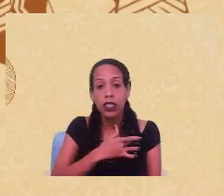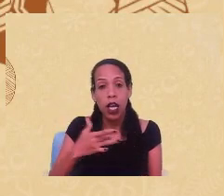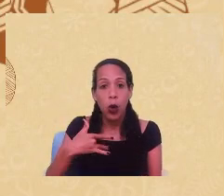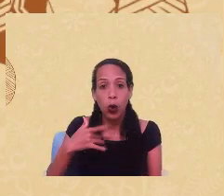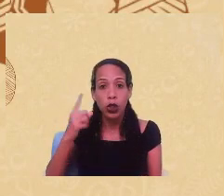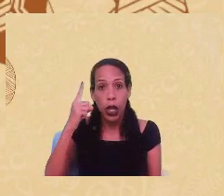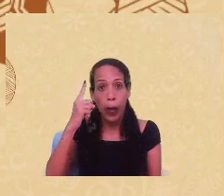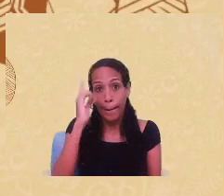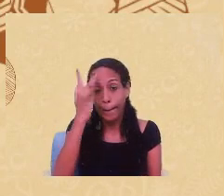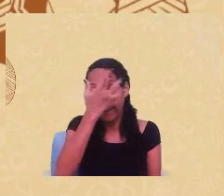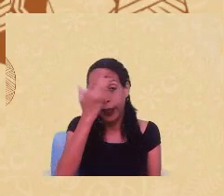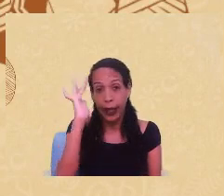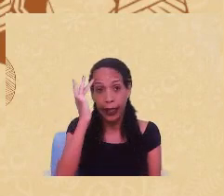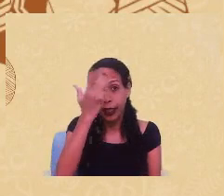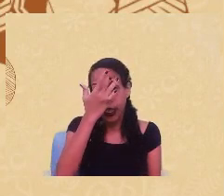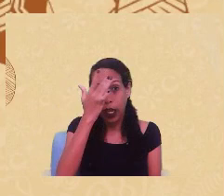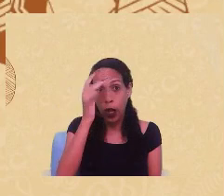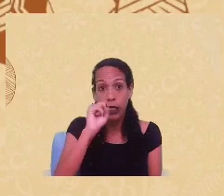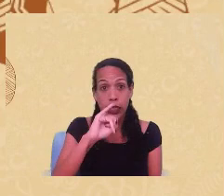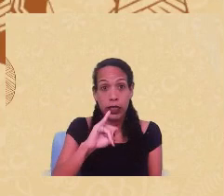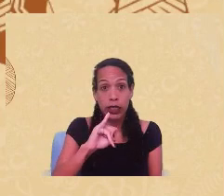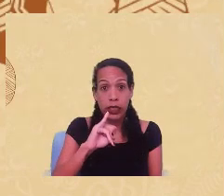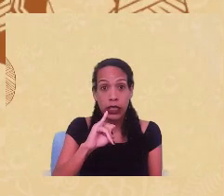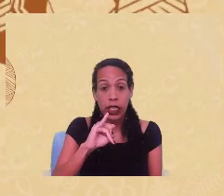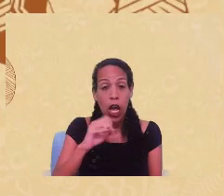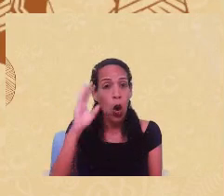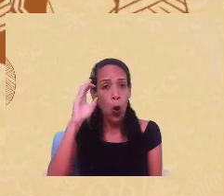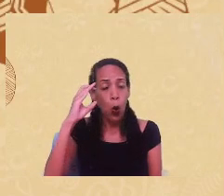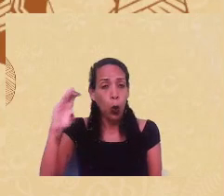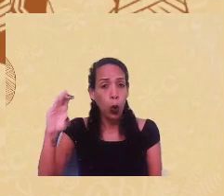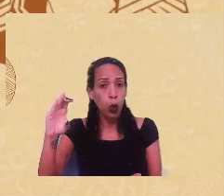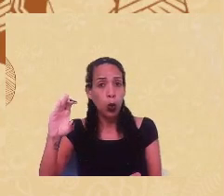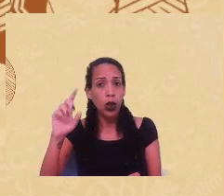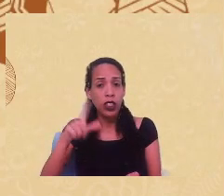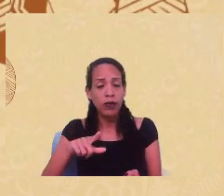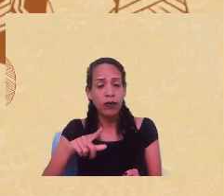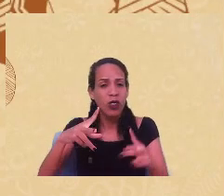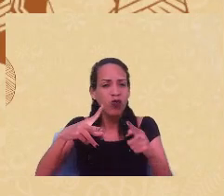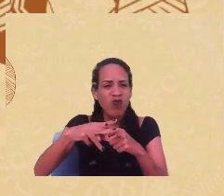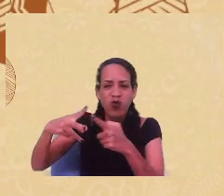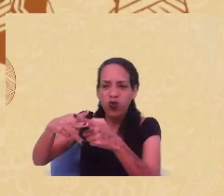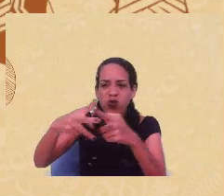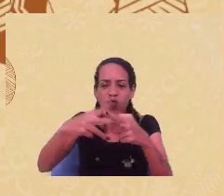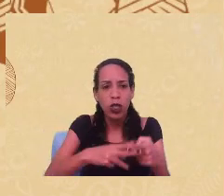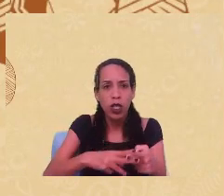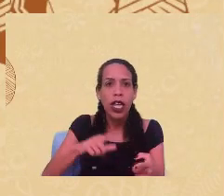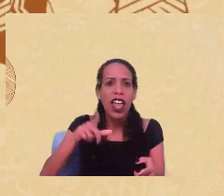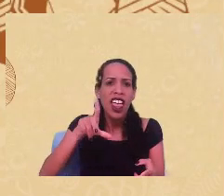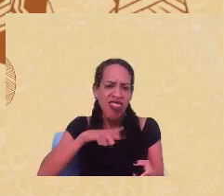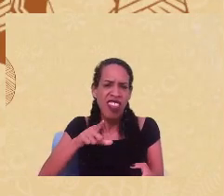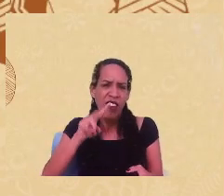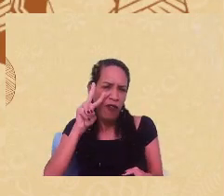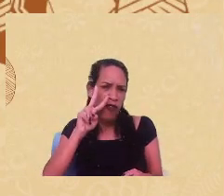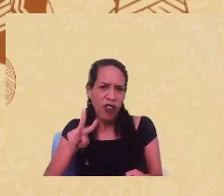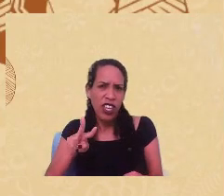se as culturas estiverem cooptadas. A gente tem visto isso